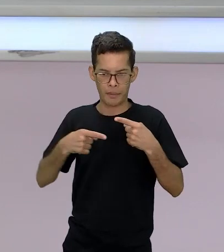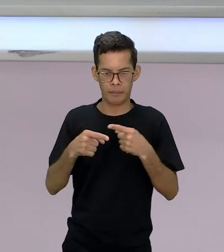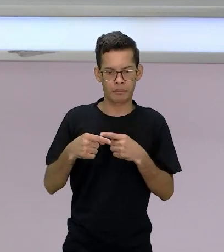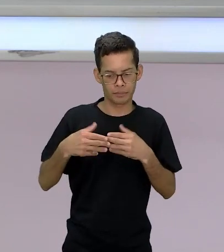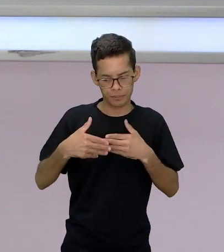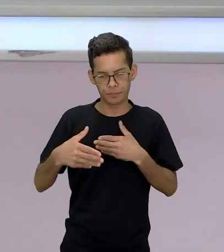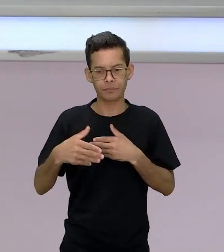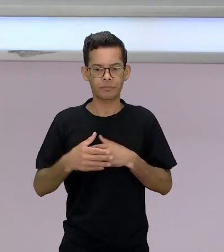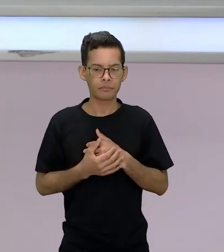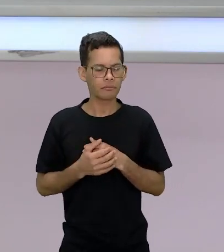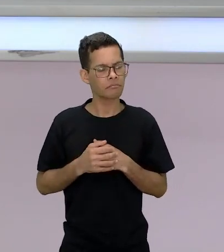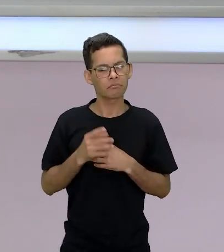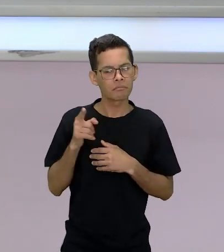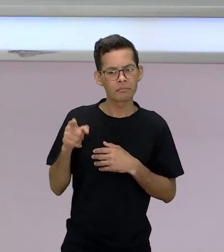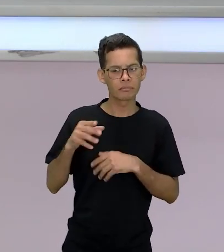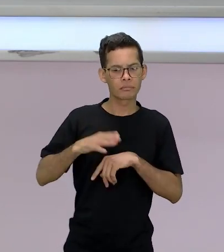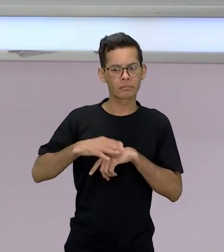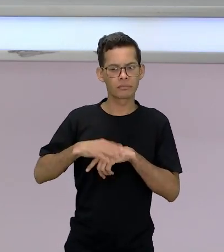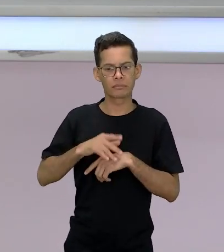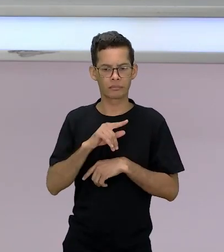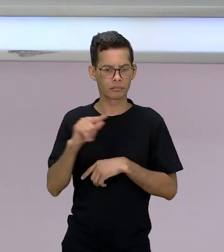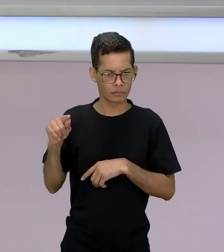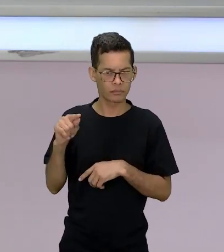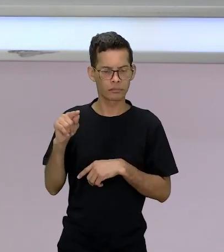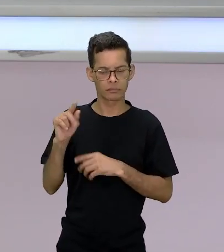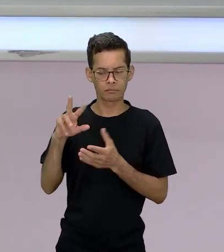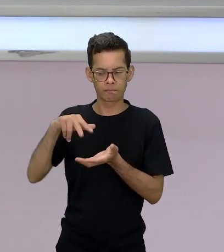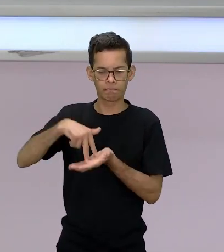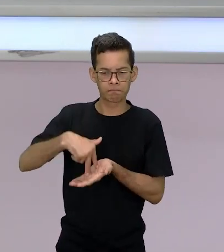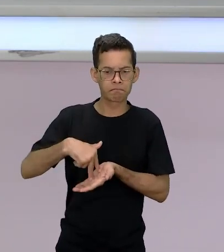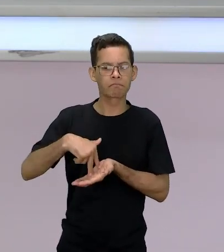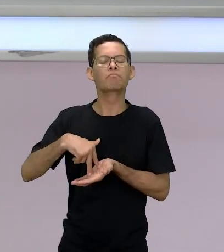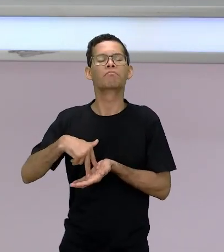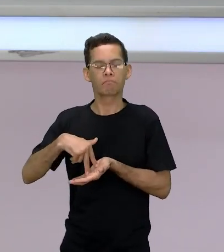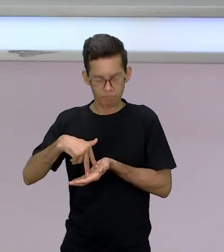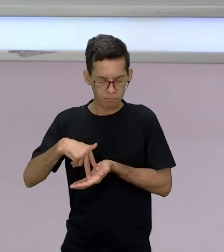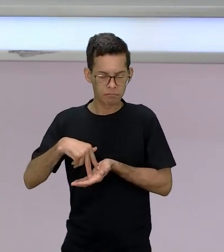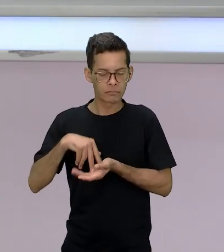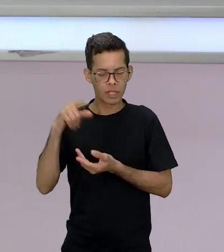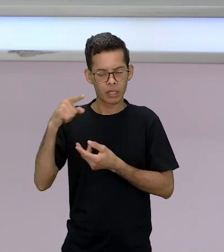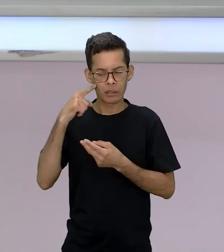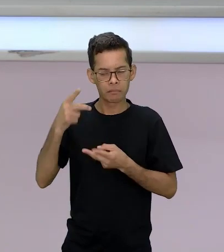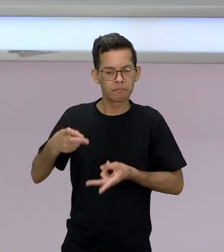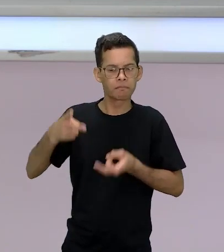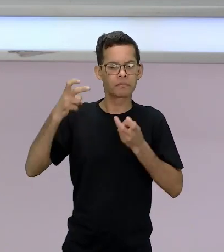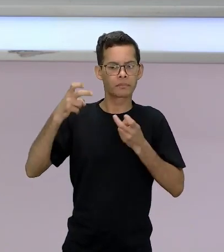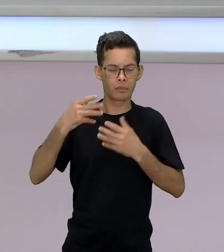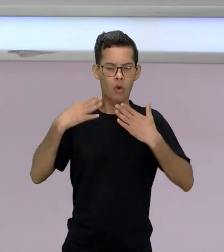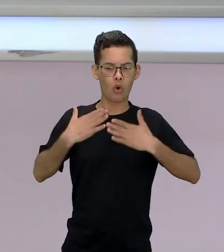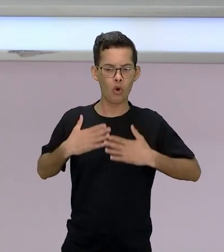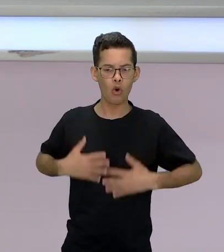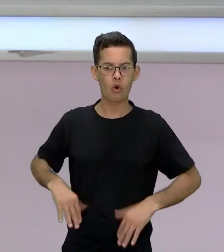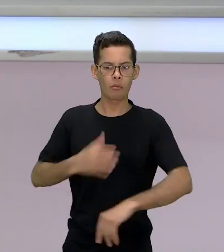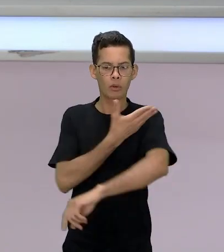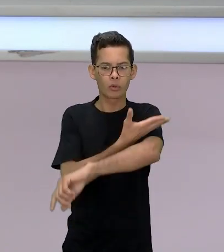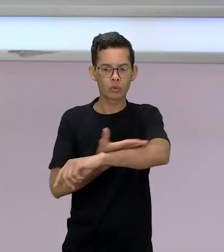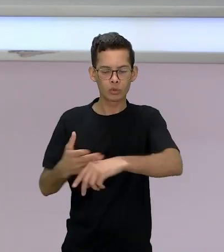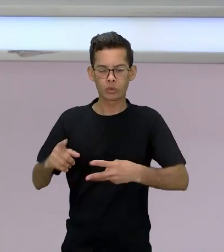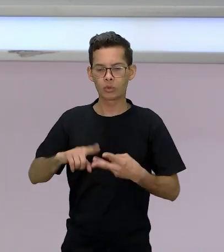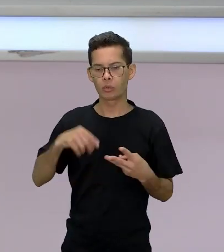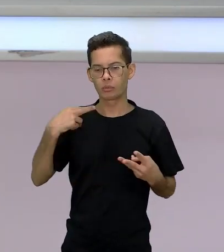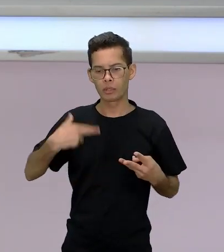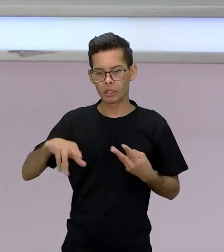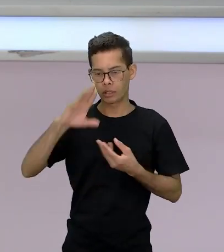Ela se estabeleceu um tempo suficiente para perceber que os seus costumes, suas roupas, suas crenças,